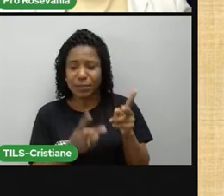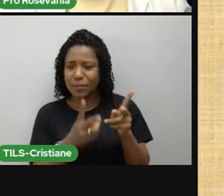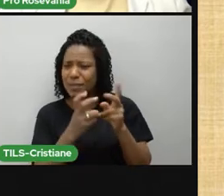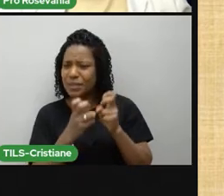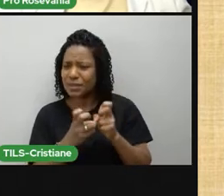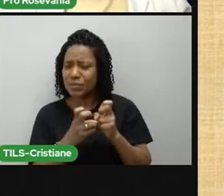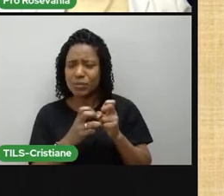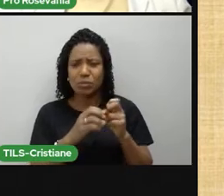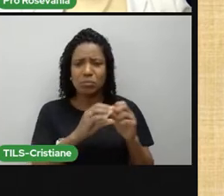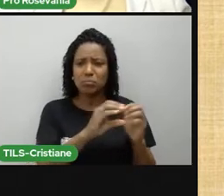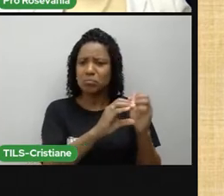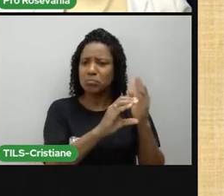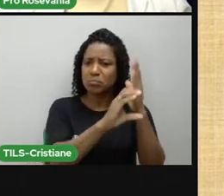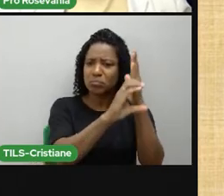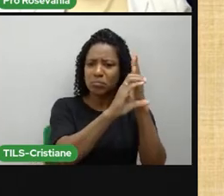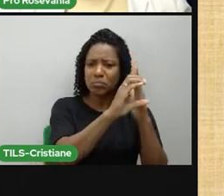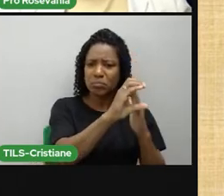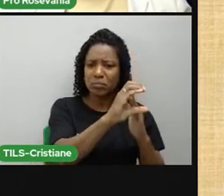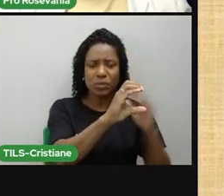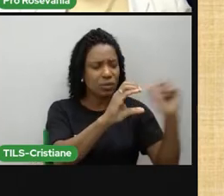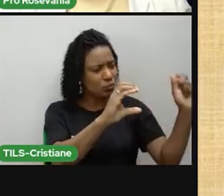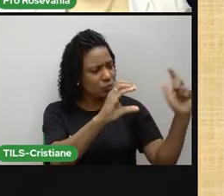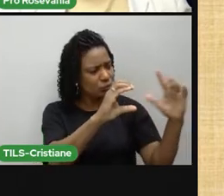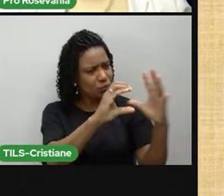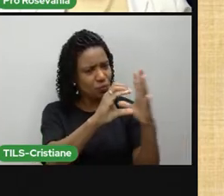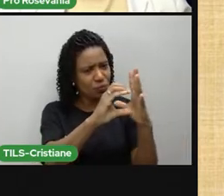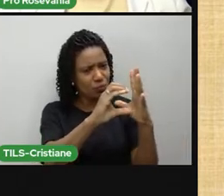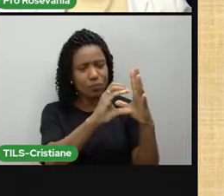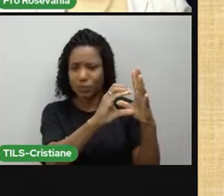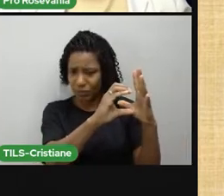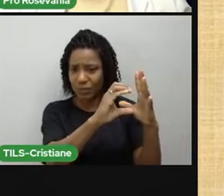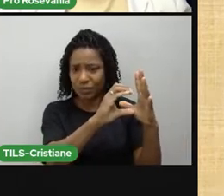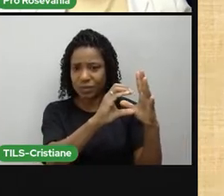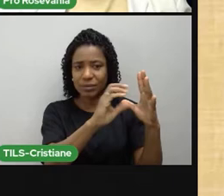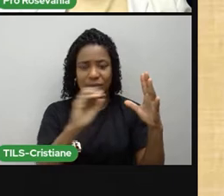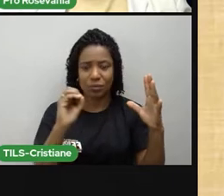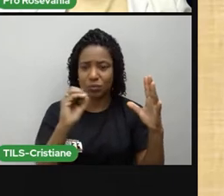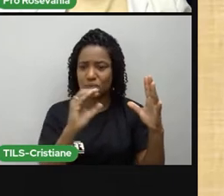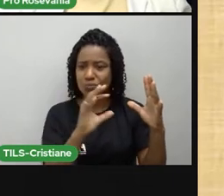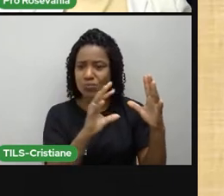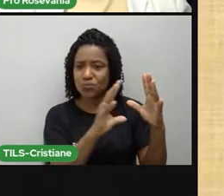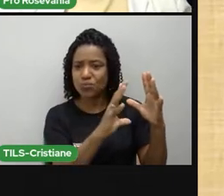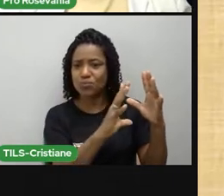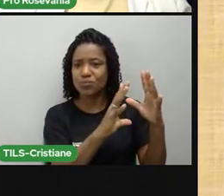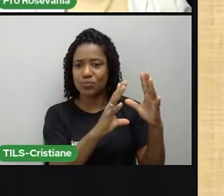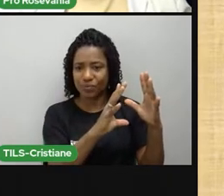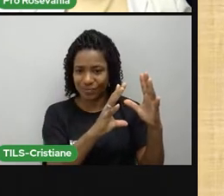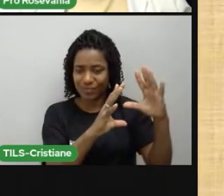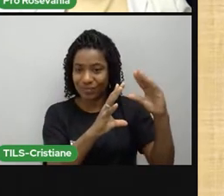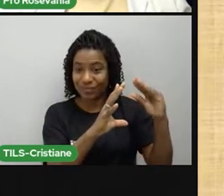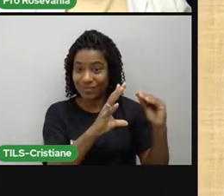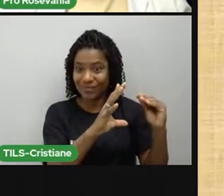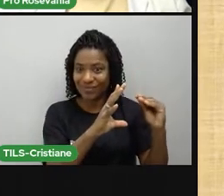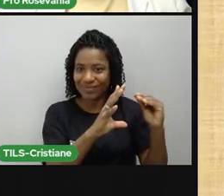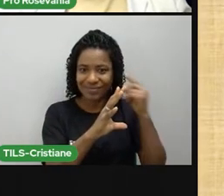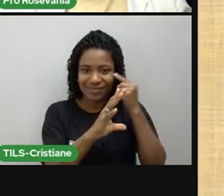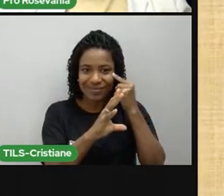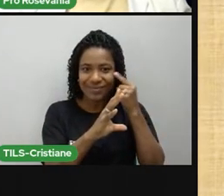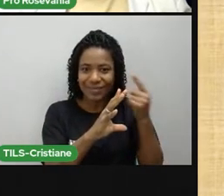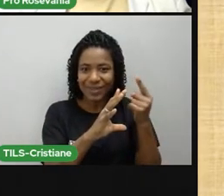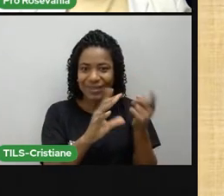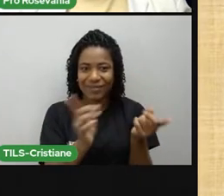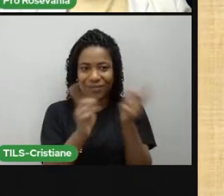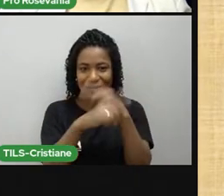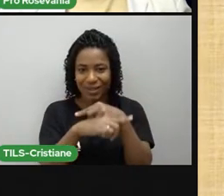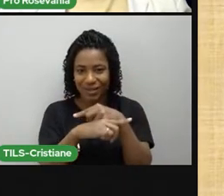percebo que aqui eu tenho uma iluminação menor no hemisfério norte e uma iluminação maior no hemisfério sul. Que aqui já foi o